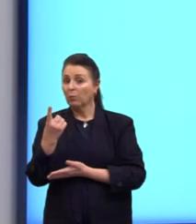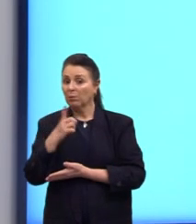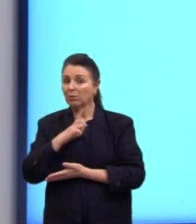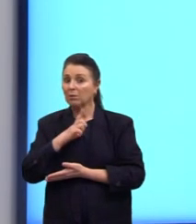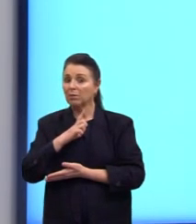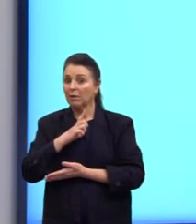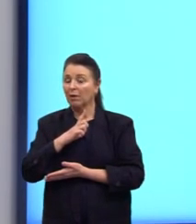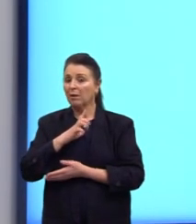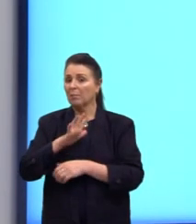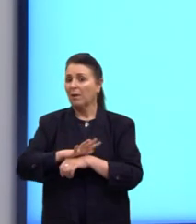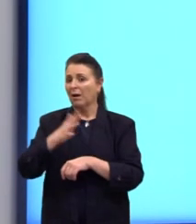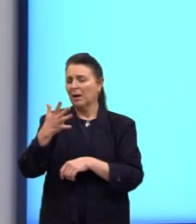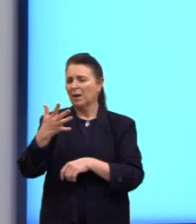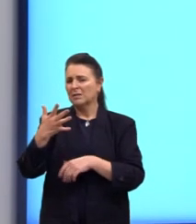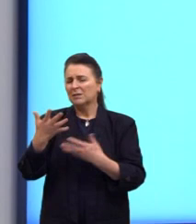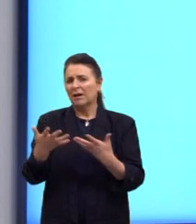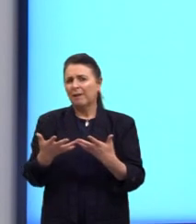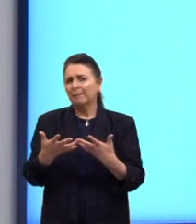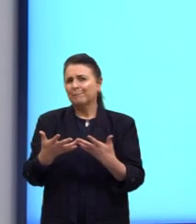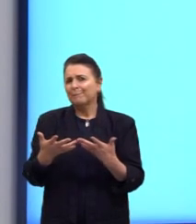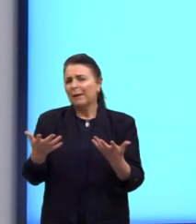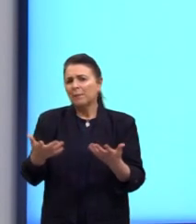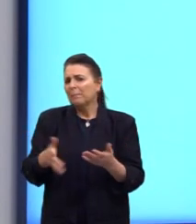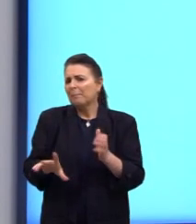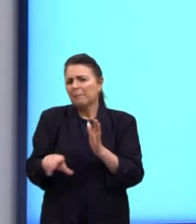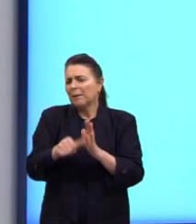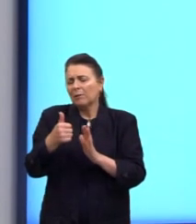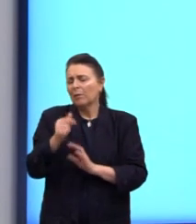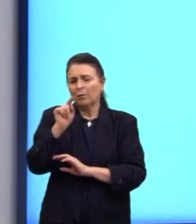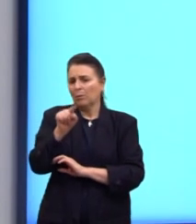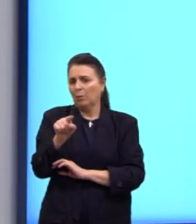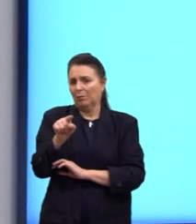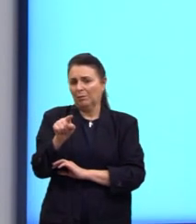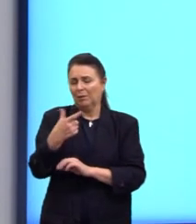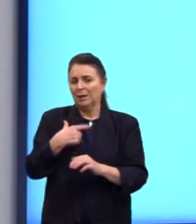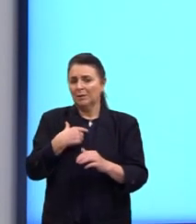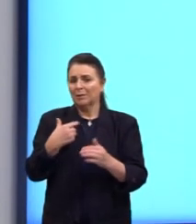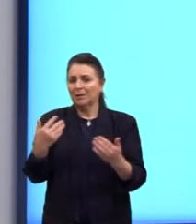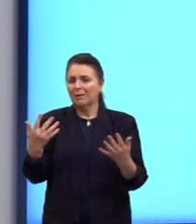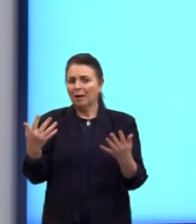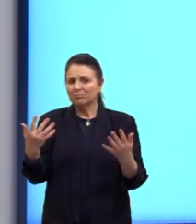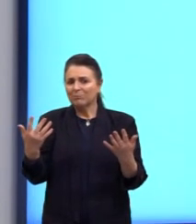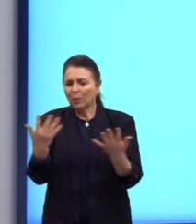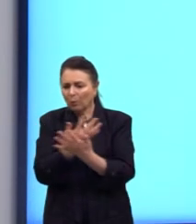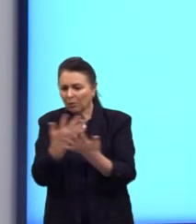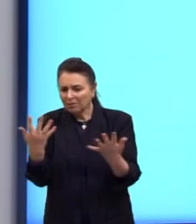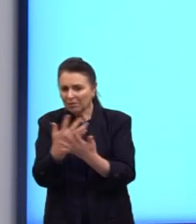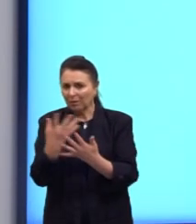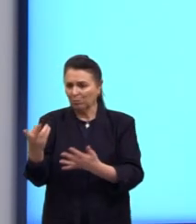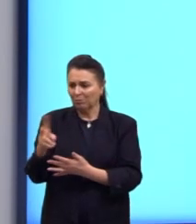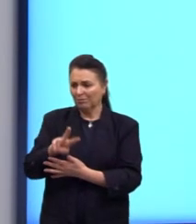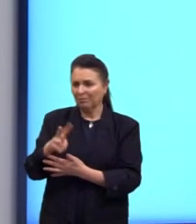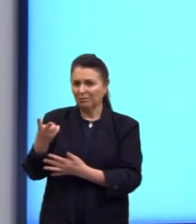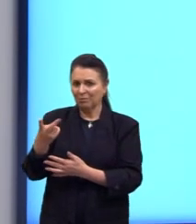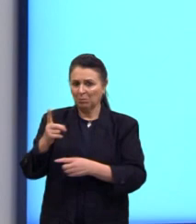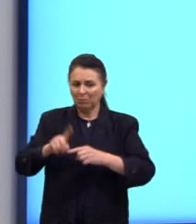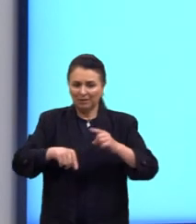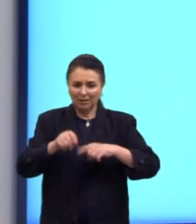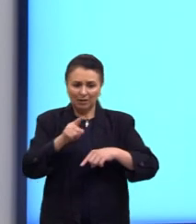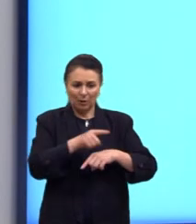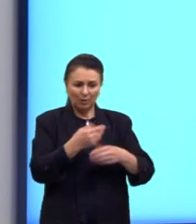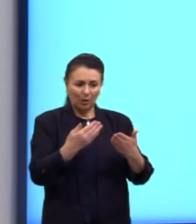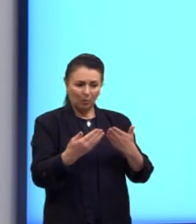vantagens sobre o outro. Então, o que que ele está fazendo? Ele está contrastando um material com o outro.